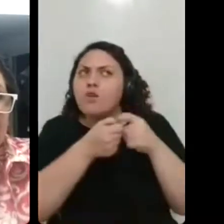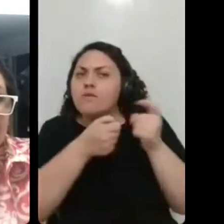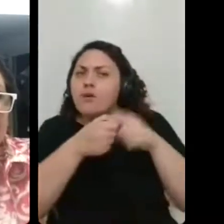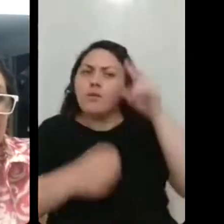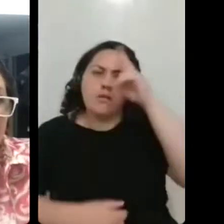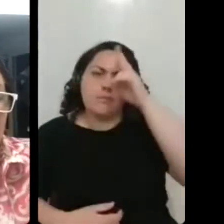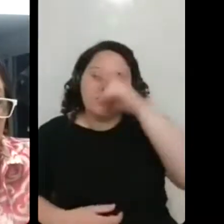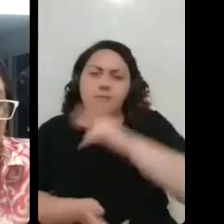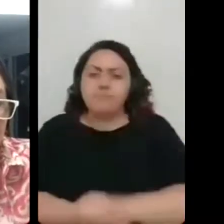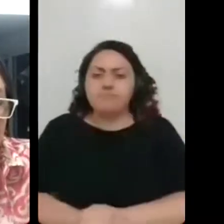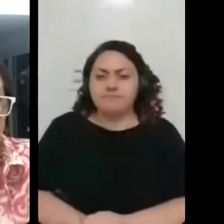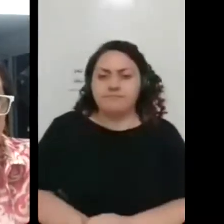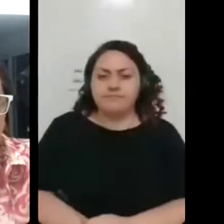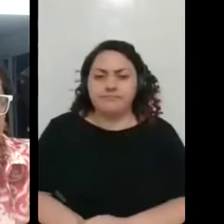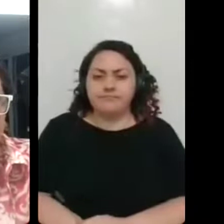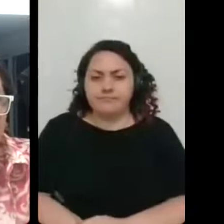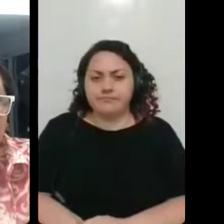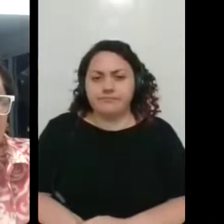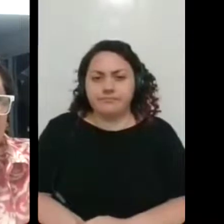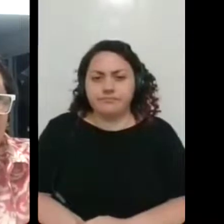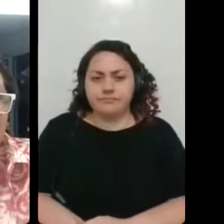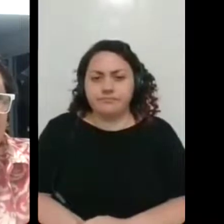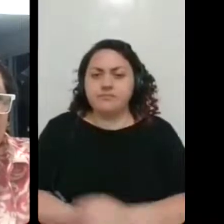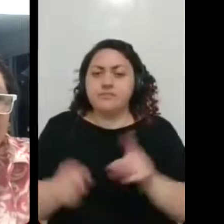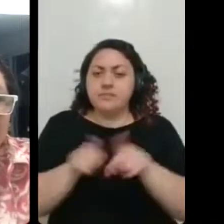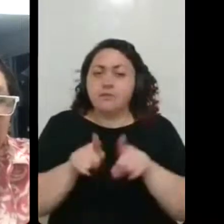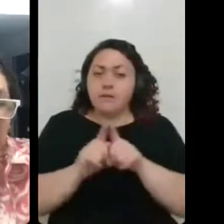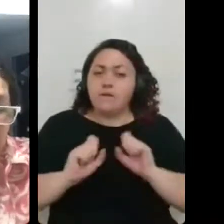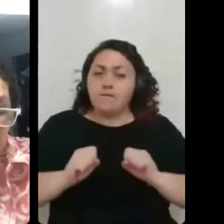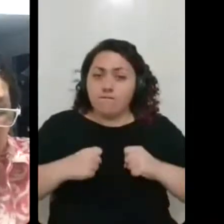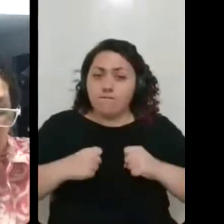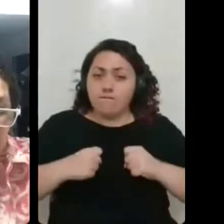ela é também bem-vinda de um treinamento,